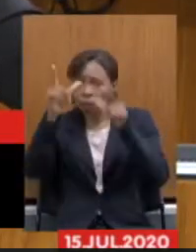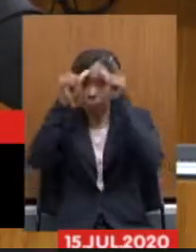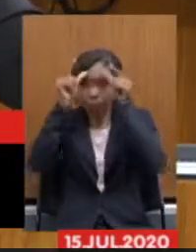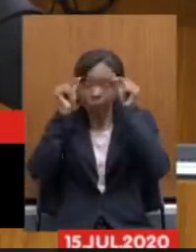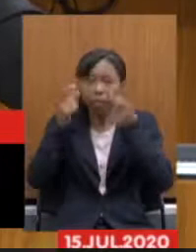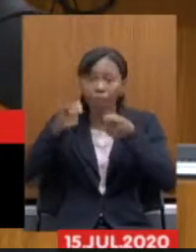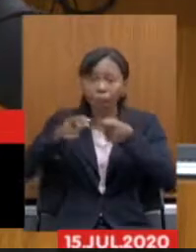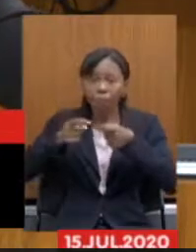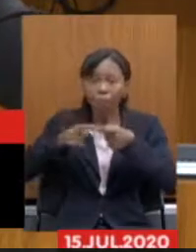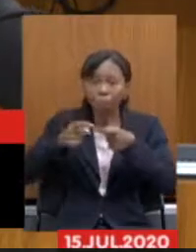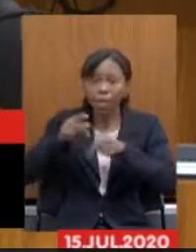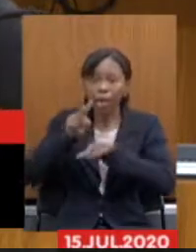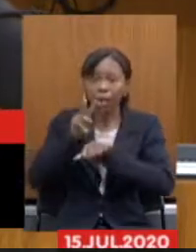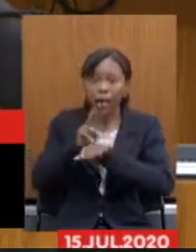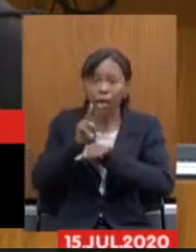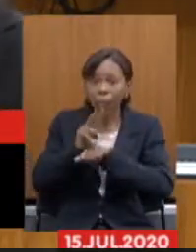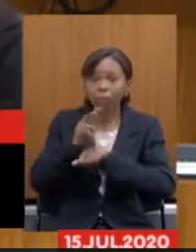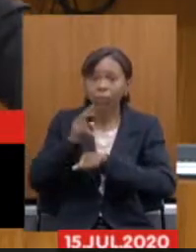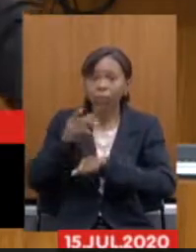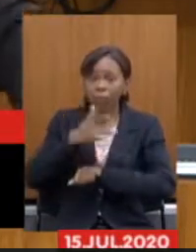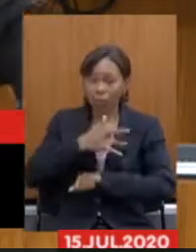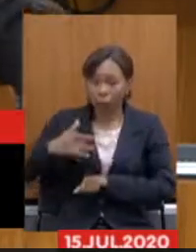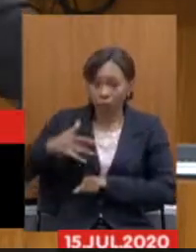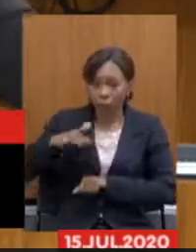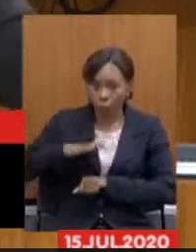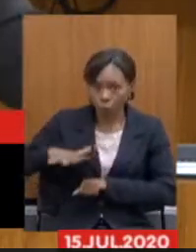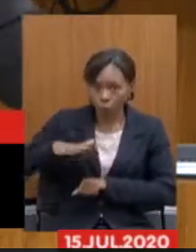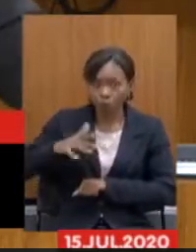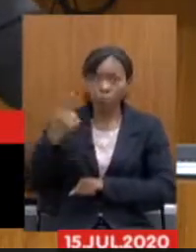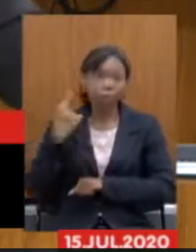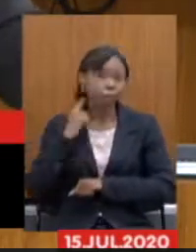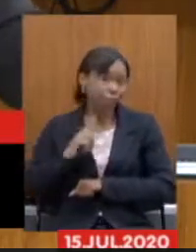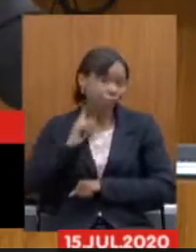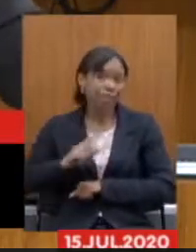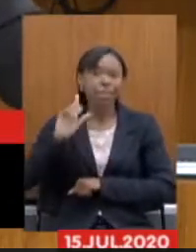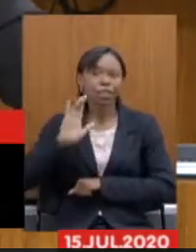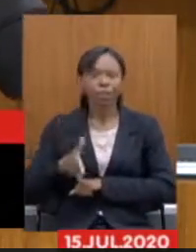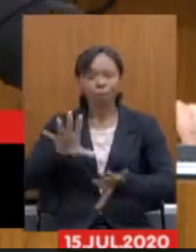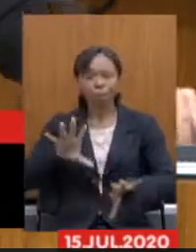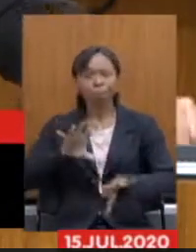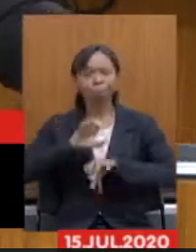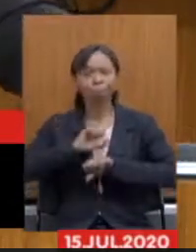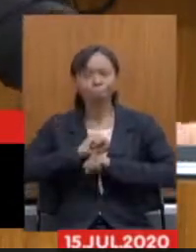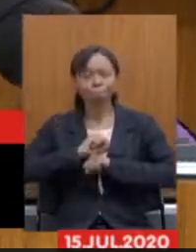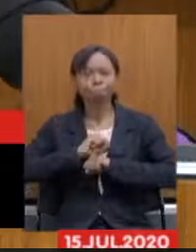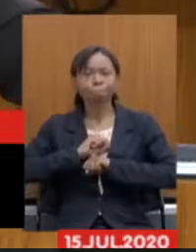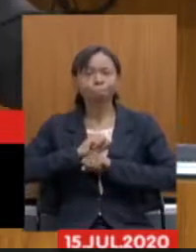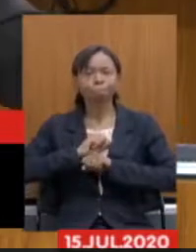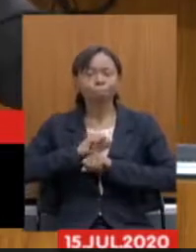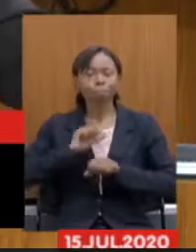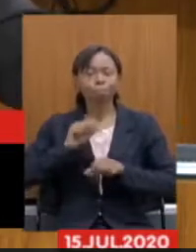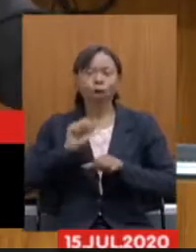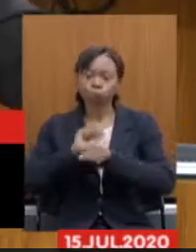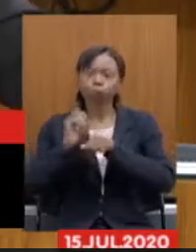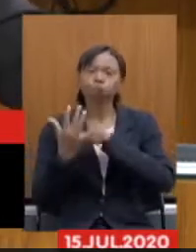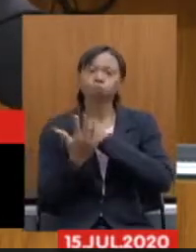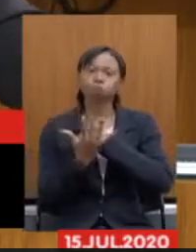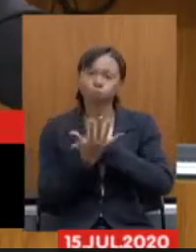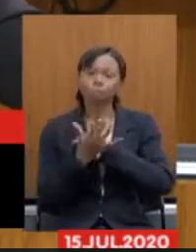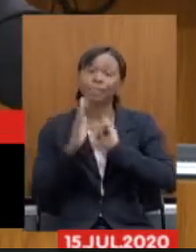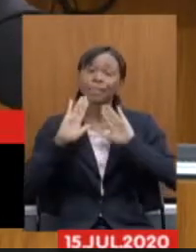médicos e agentes comunitários estão, em Minas Gerais, estão infectados, testaram positivo por Covid